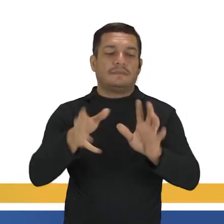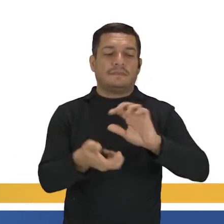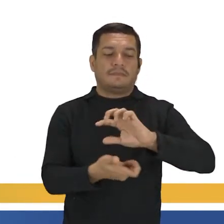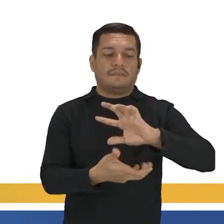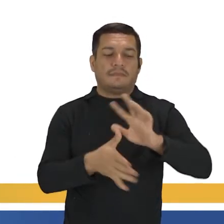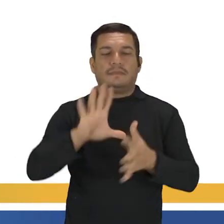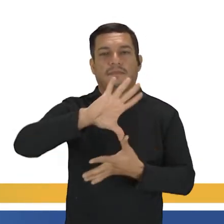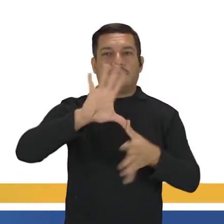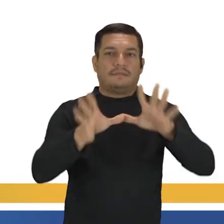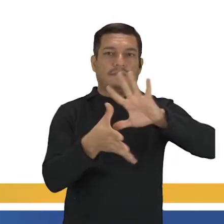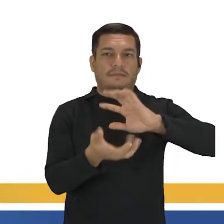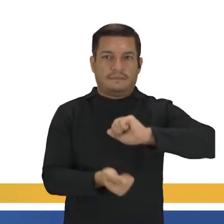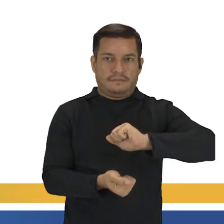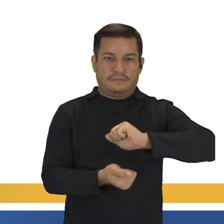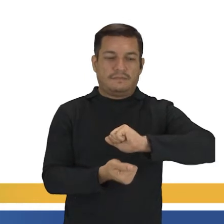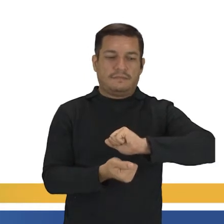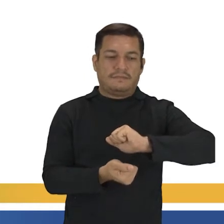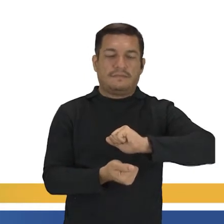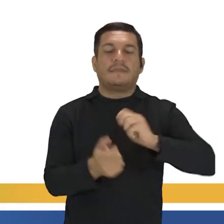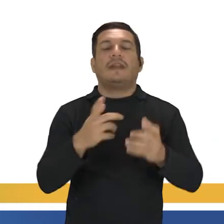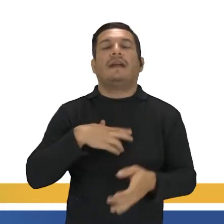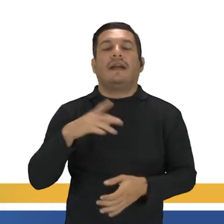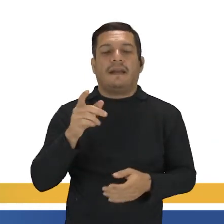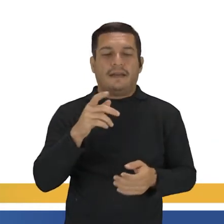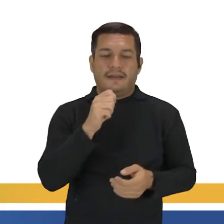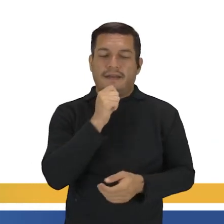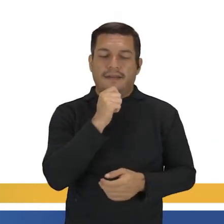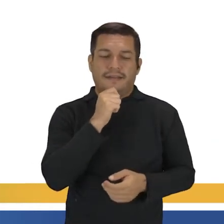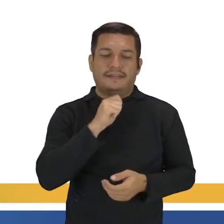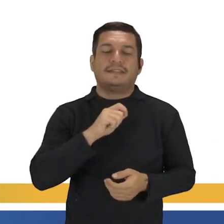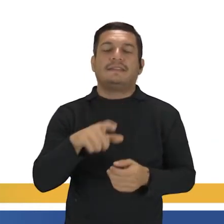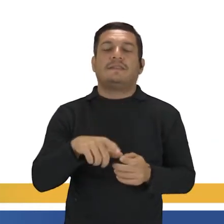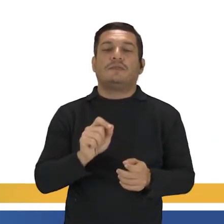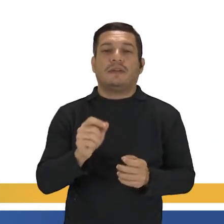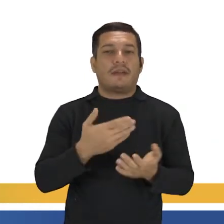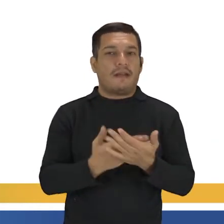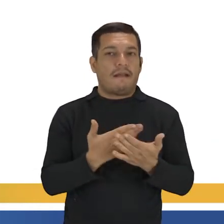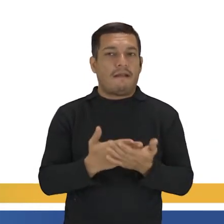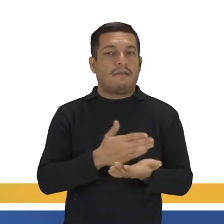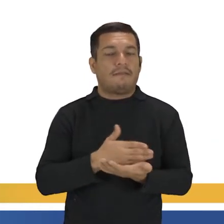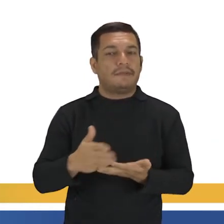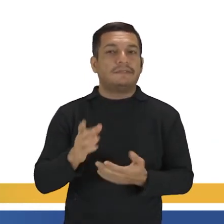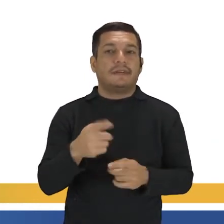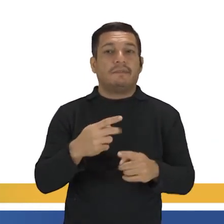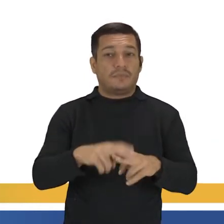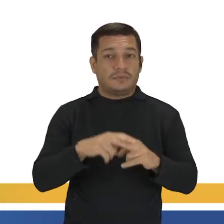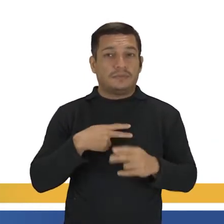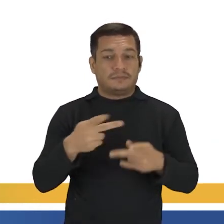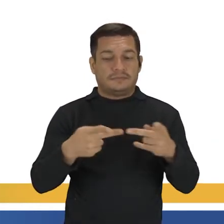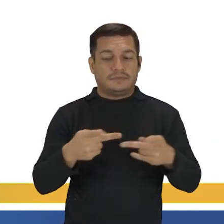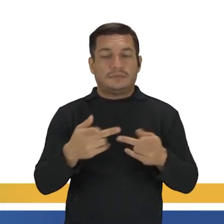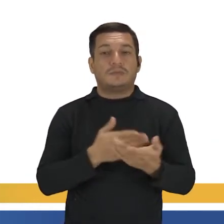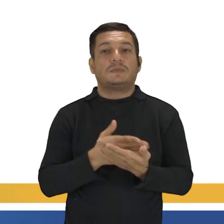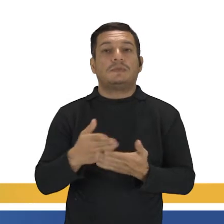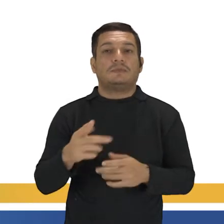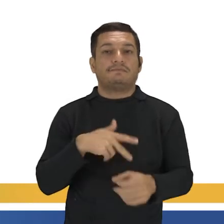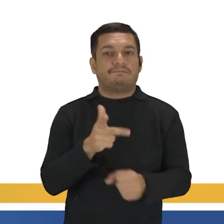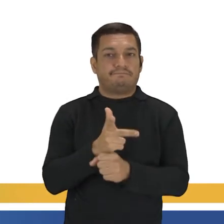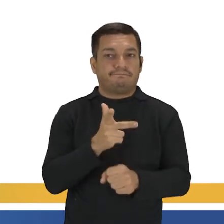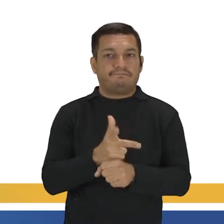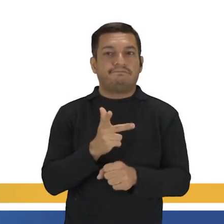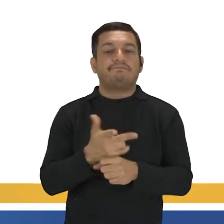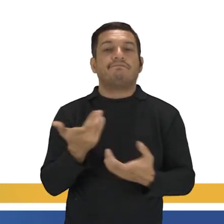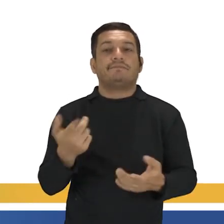Tá certo que não vão começar. Tá planejado as aulas permanecerem online. Foi por isso que esse projeto começou, né?